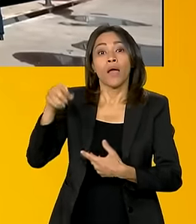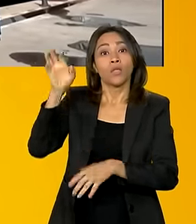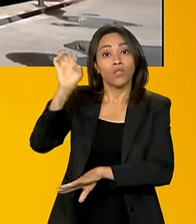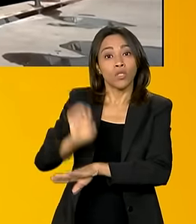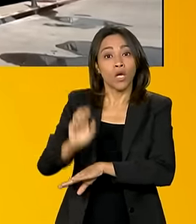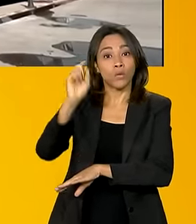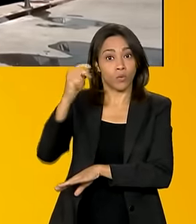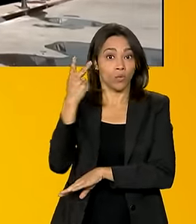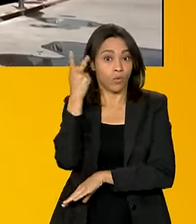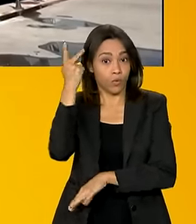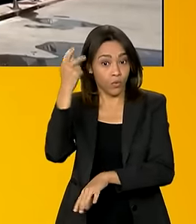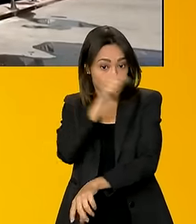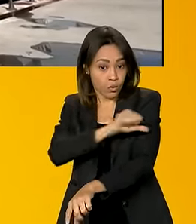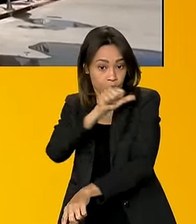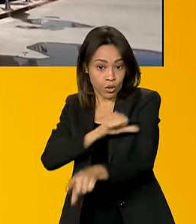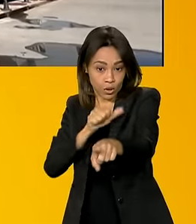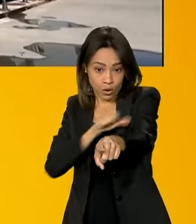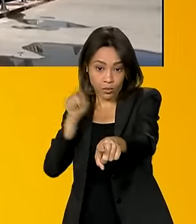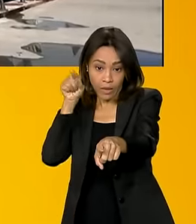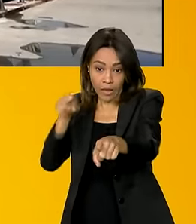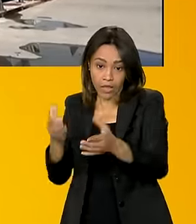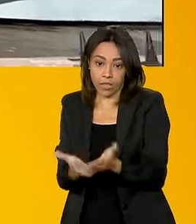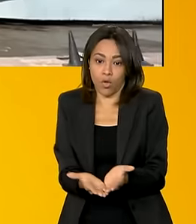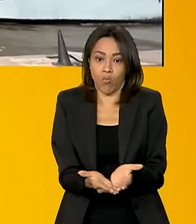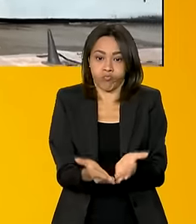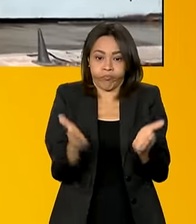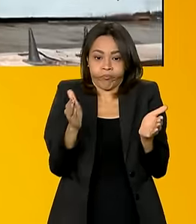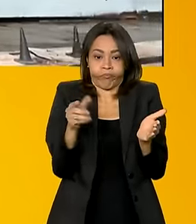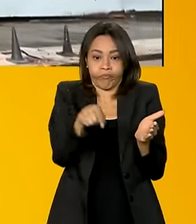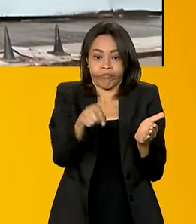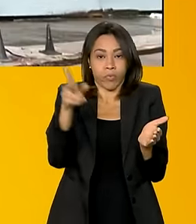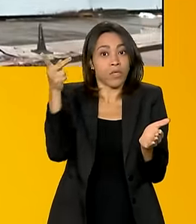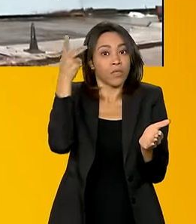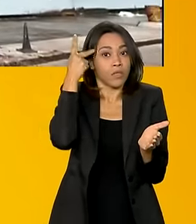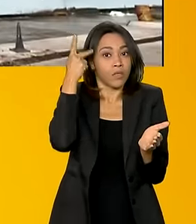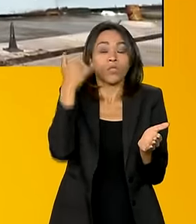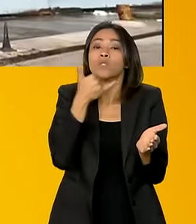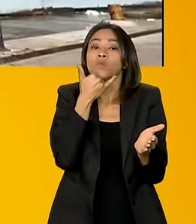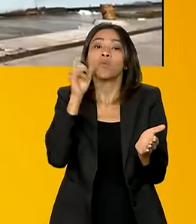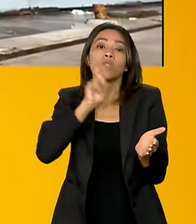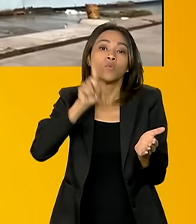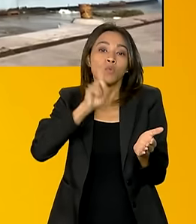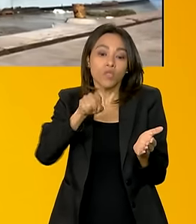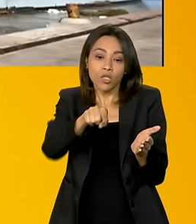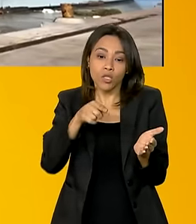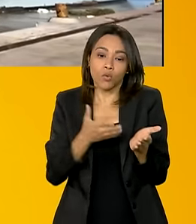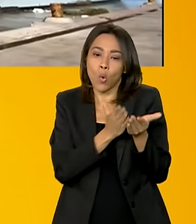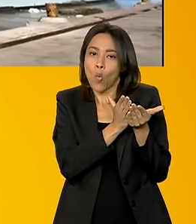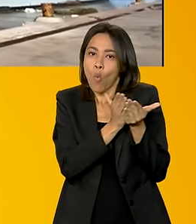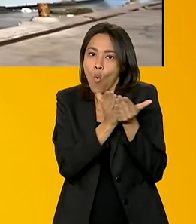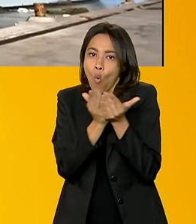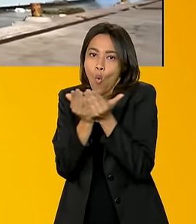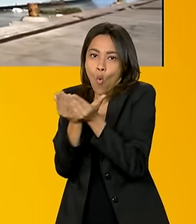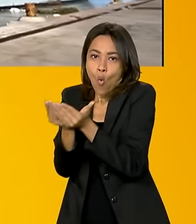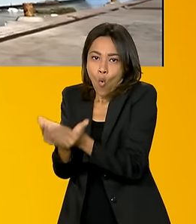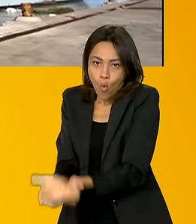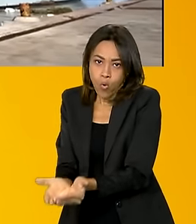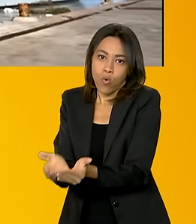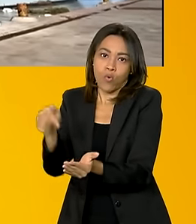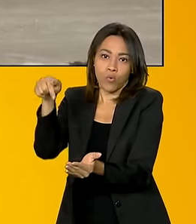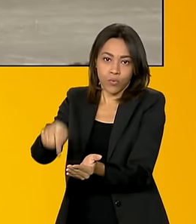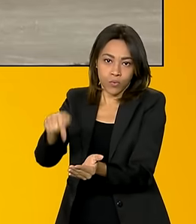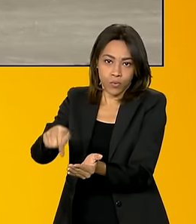de Janeiro, embarcados nesse navio norte-americano que passava pela costa vindo em direção ao sul.